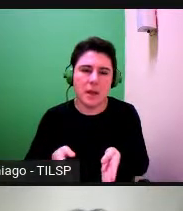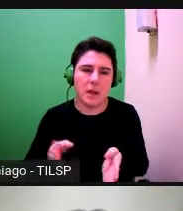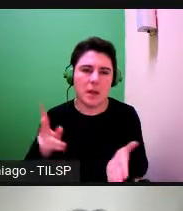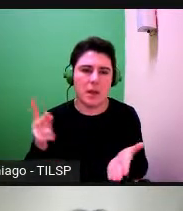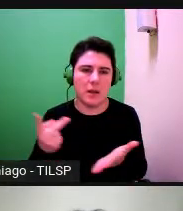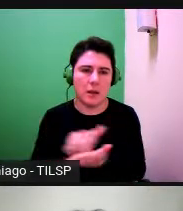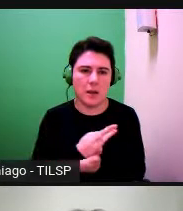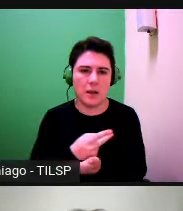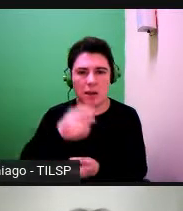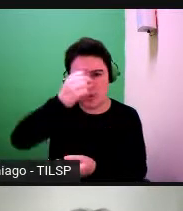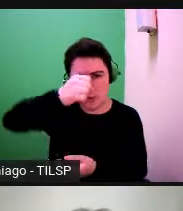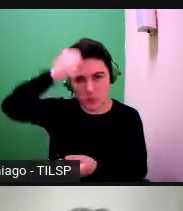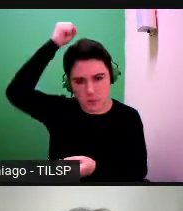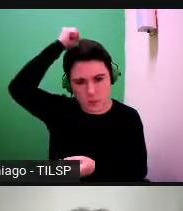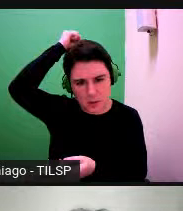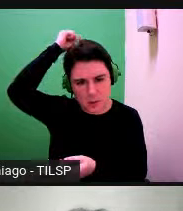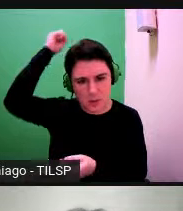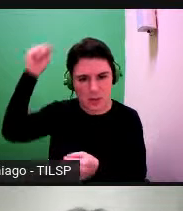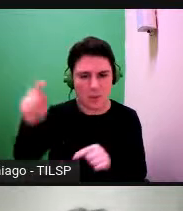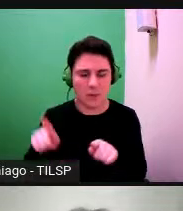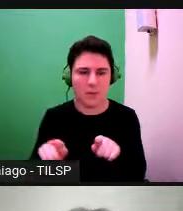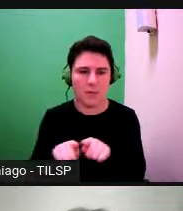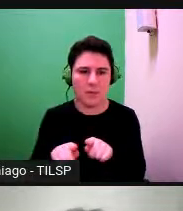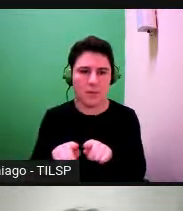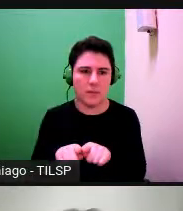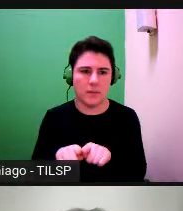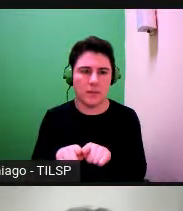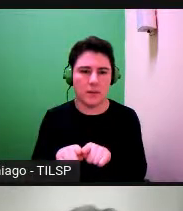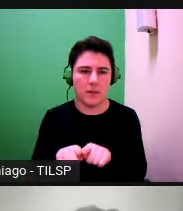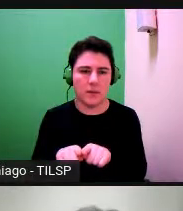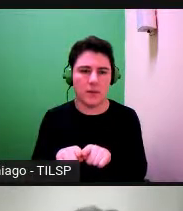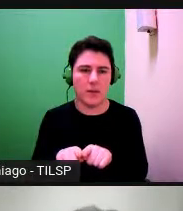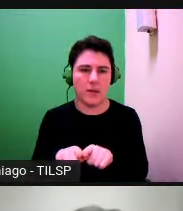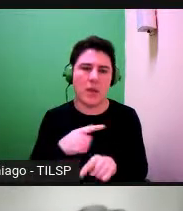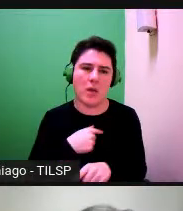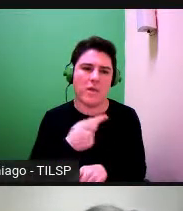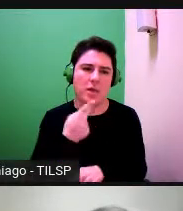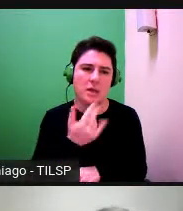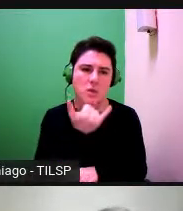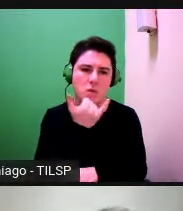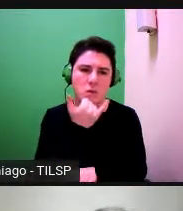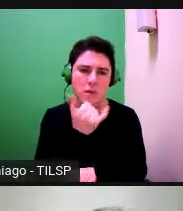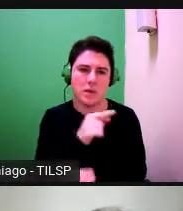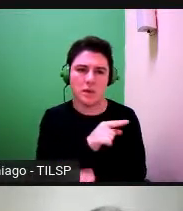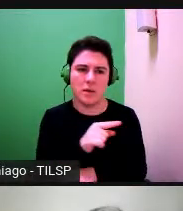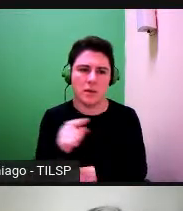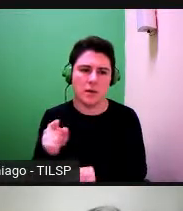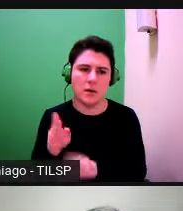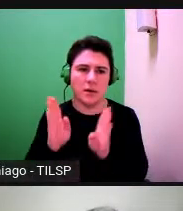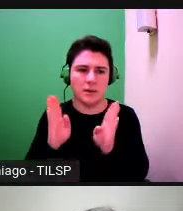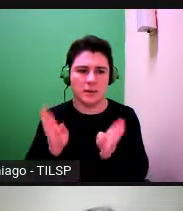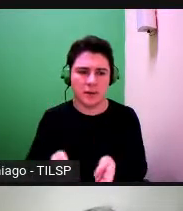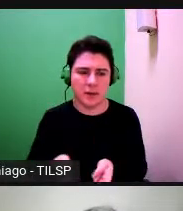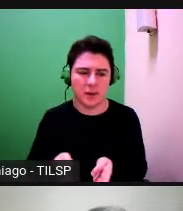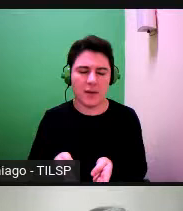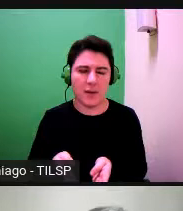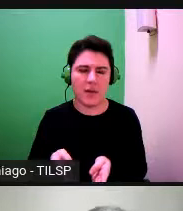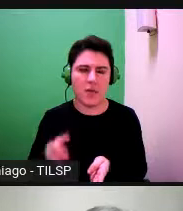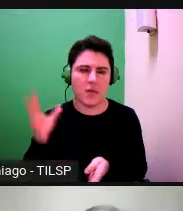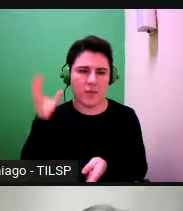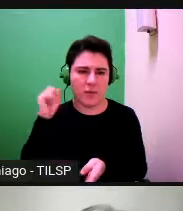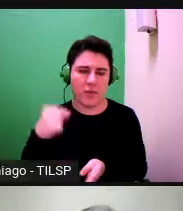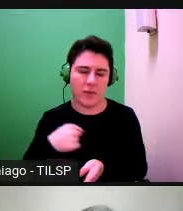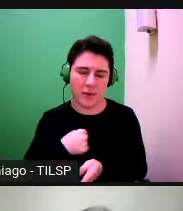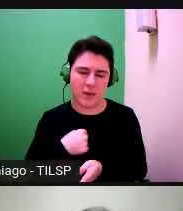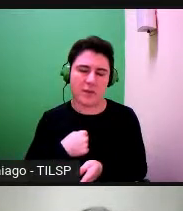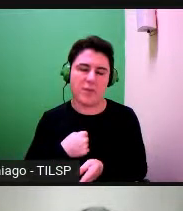Sousiur são duas citações que eu uso muitas vezes, peço desculpa se alguém já me ouviu usá-las, mas uso-as